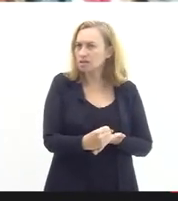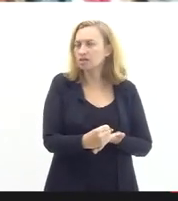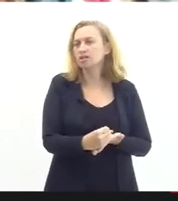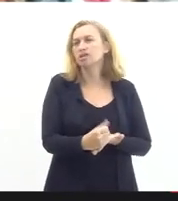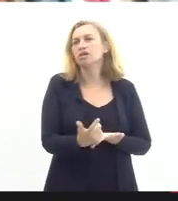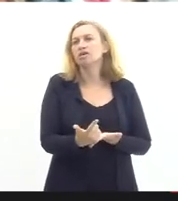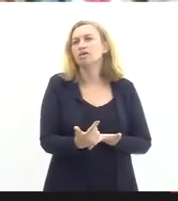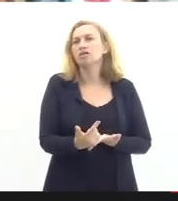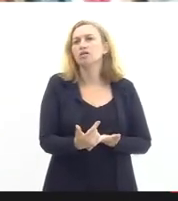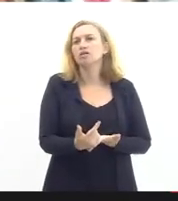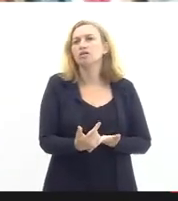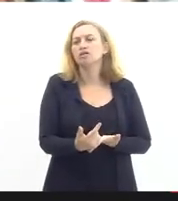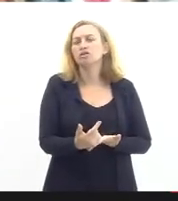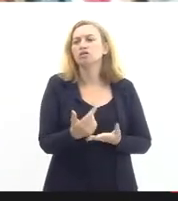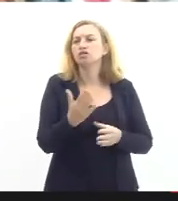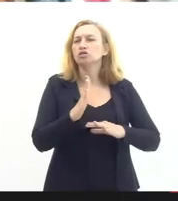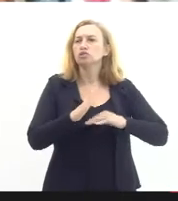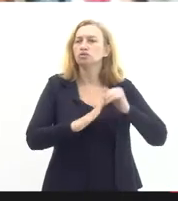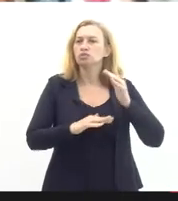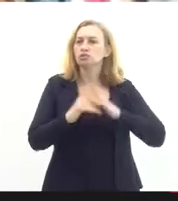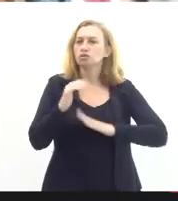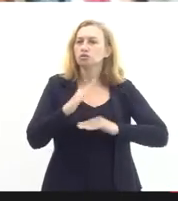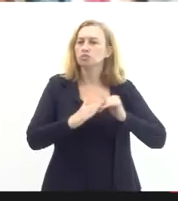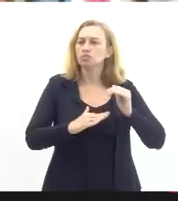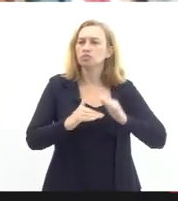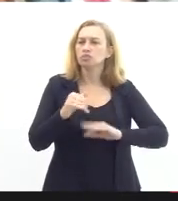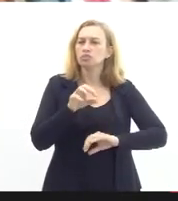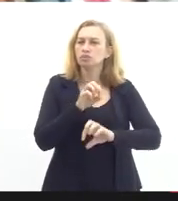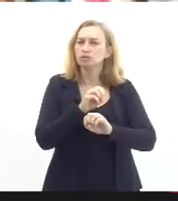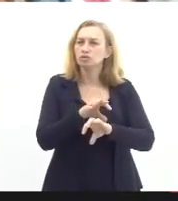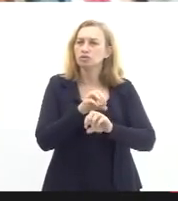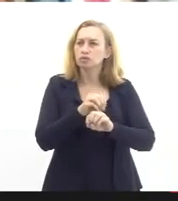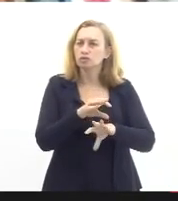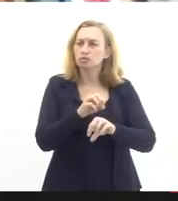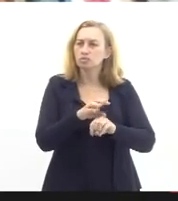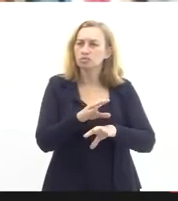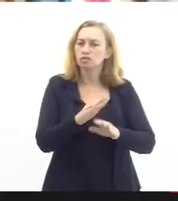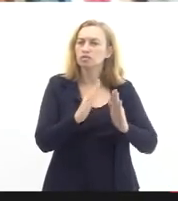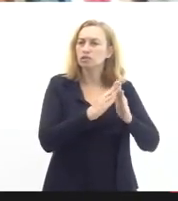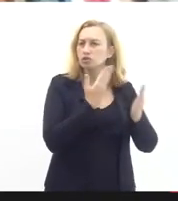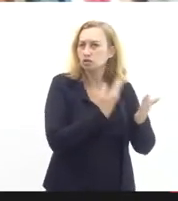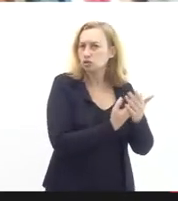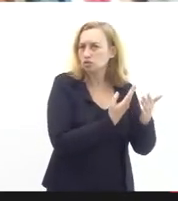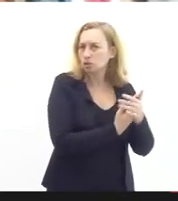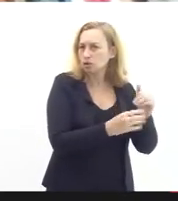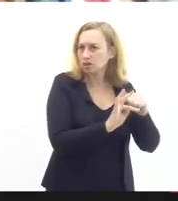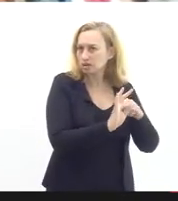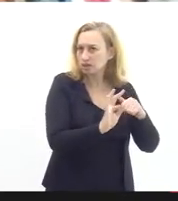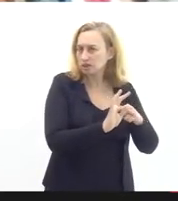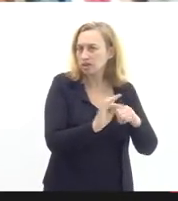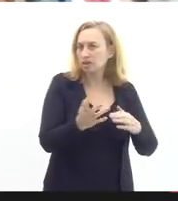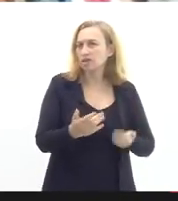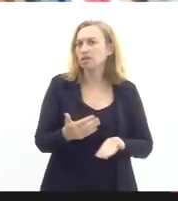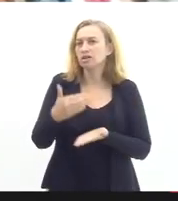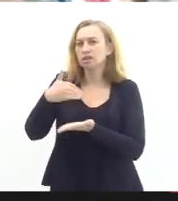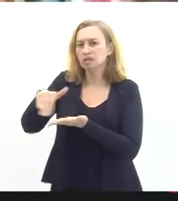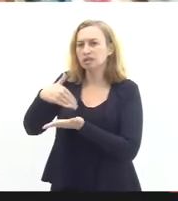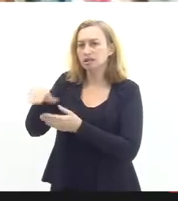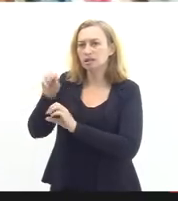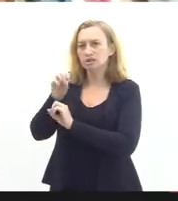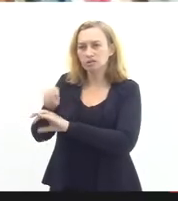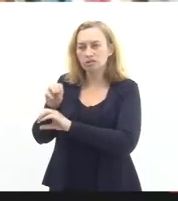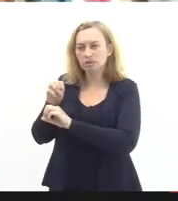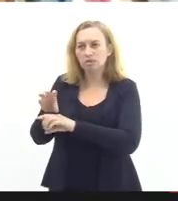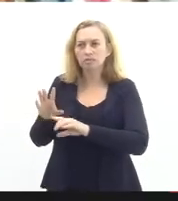profissionais da educação tanto para a FAETEC quanto para a SEDUC